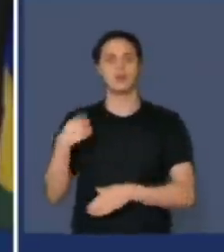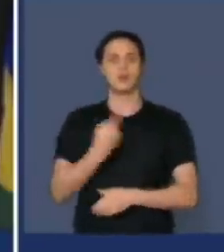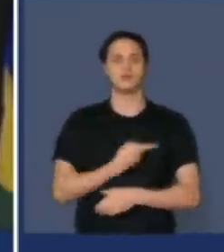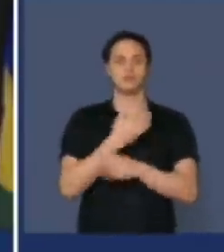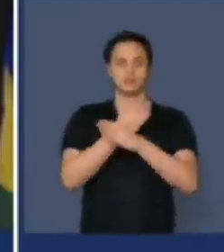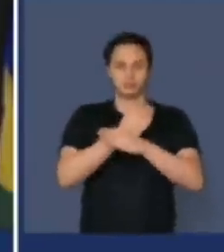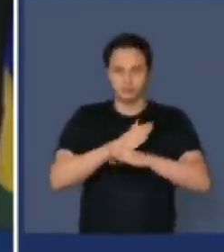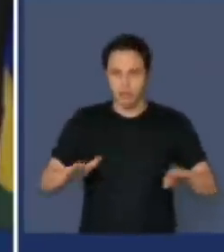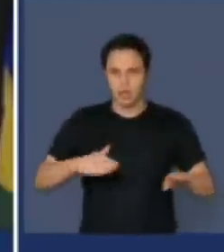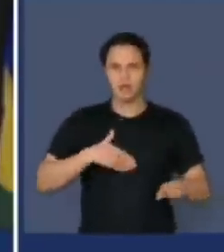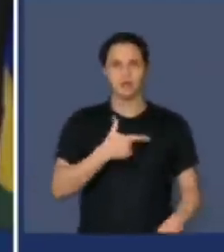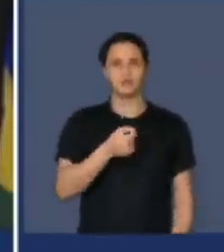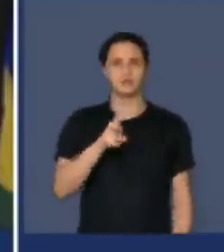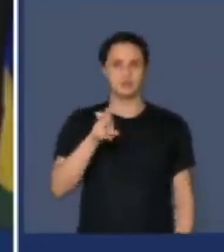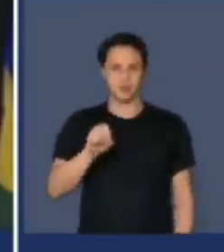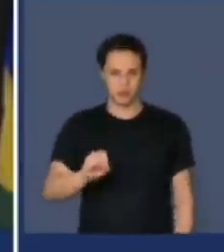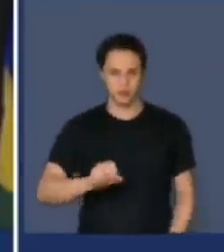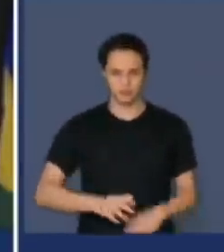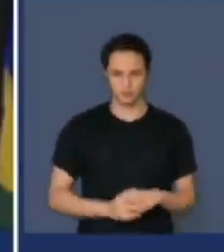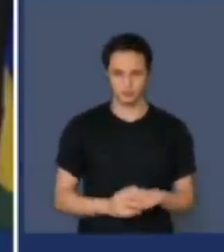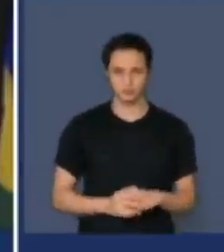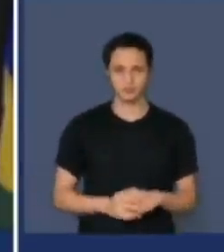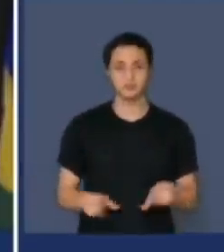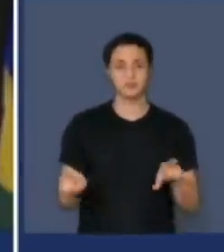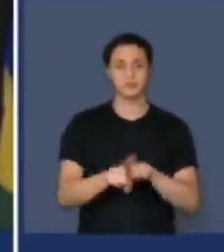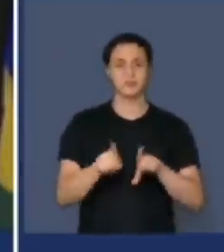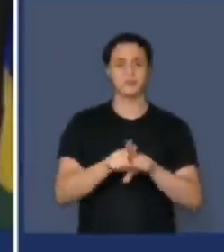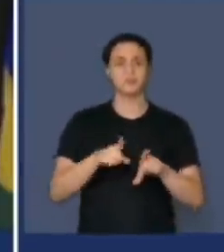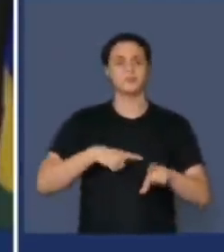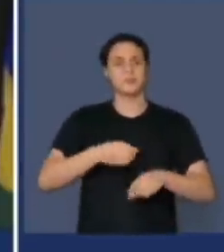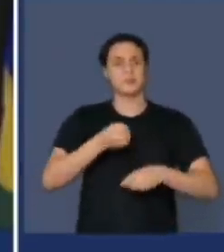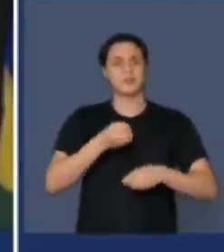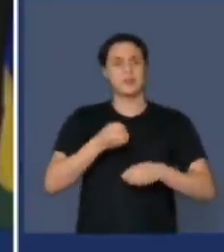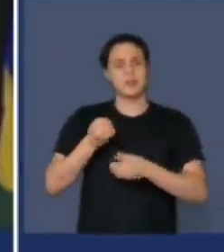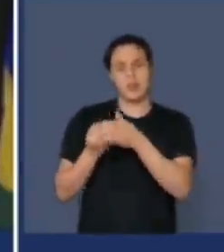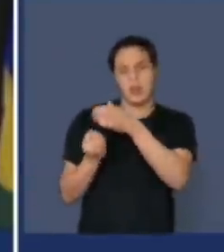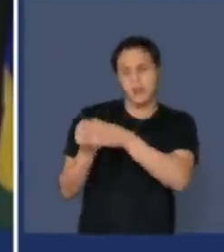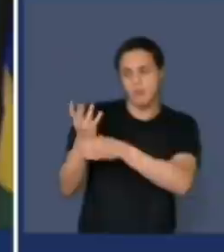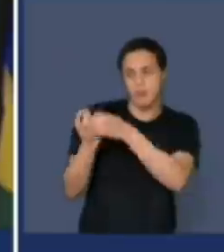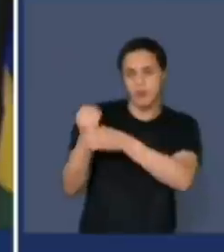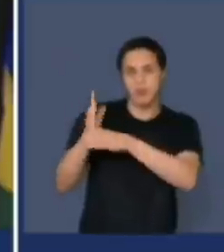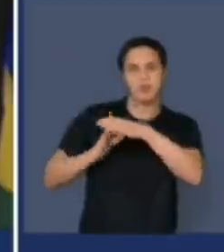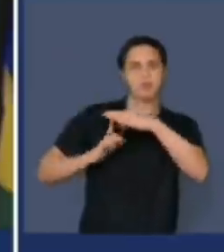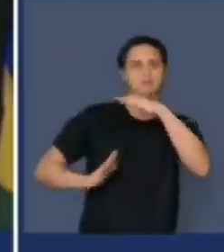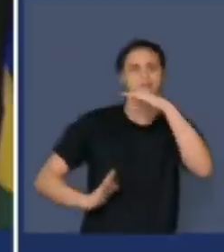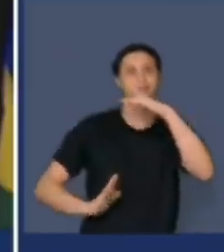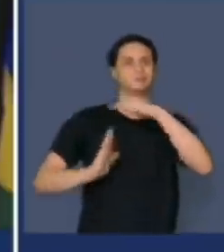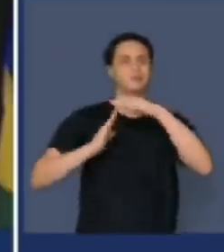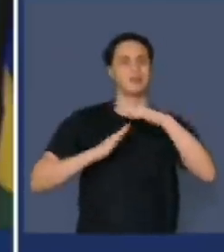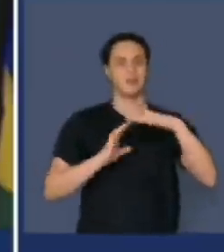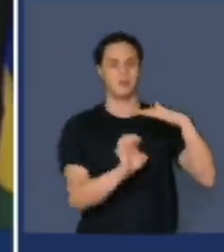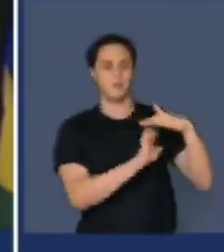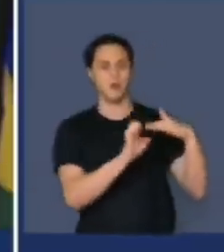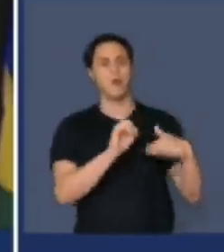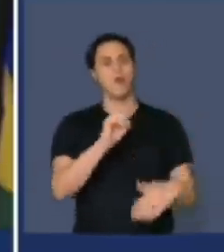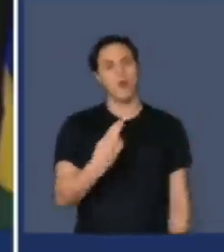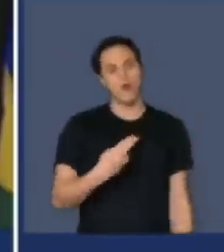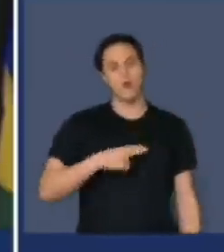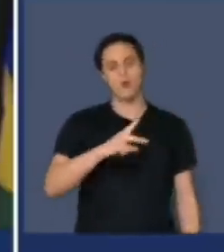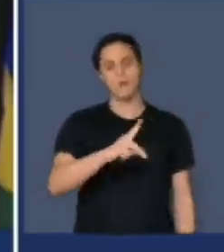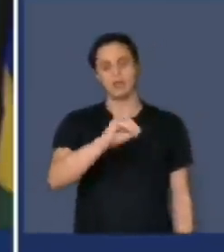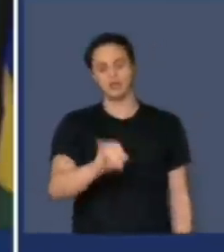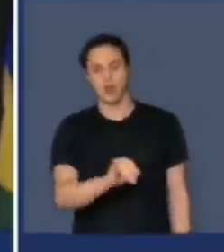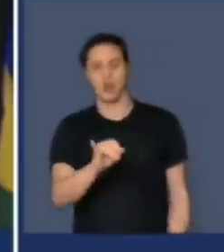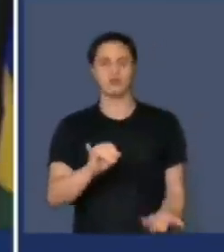2050. Com as emissões tendo um teto para aquelas empresas ou pessoas físicas e jurídicas que